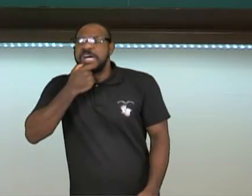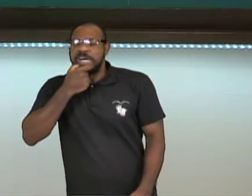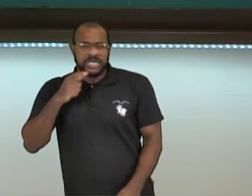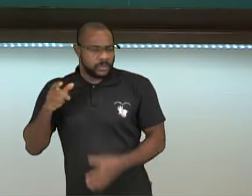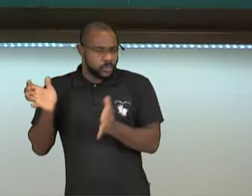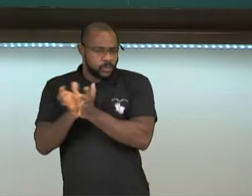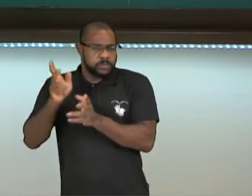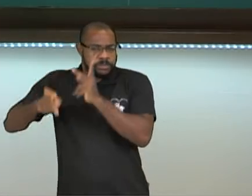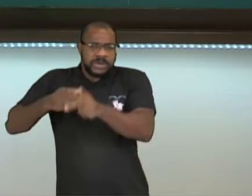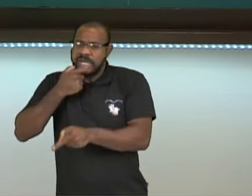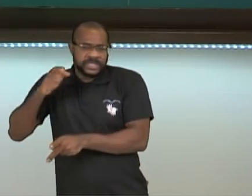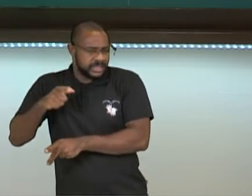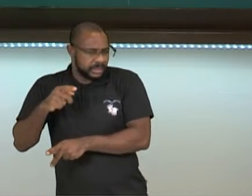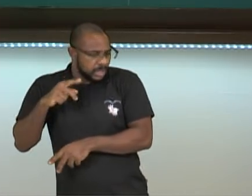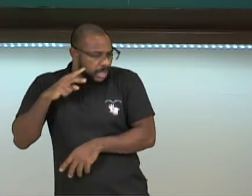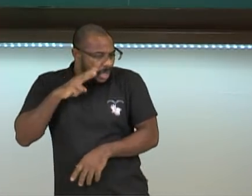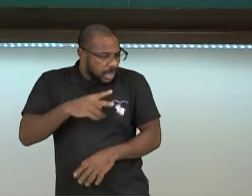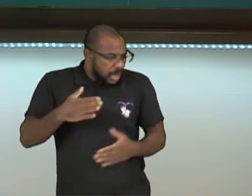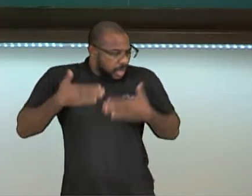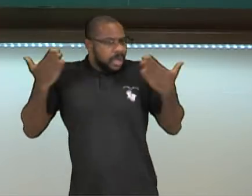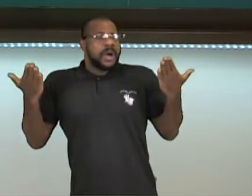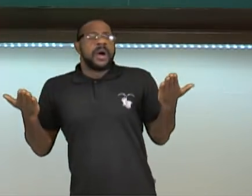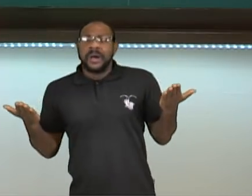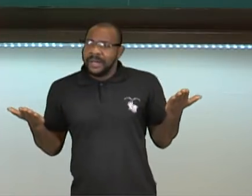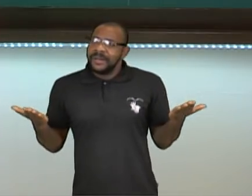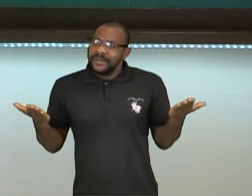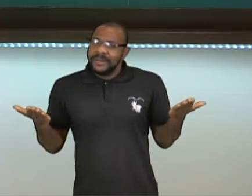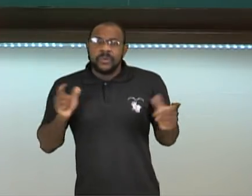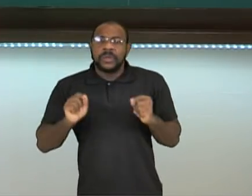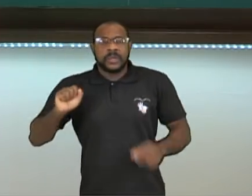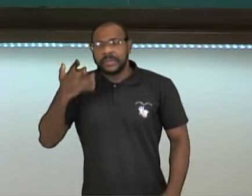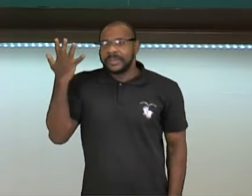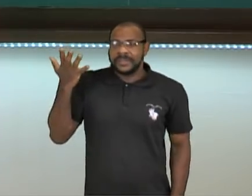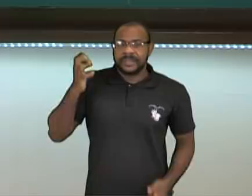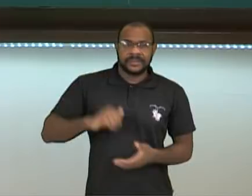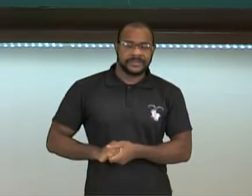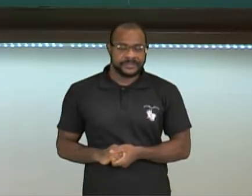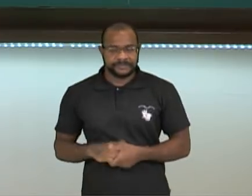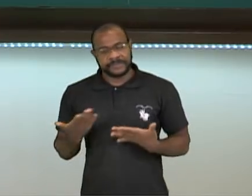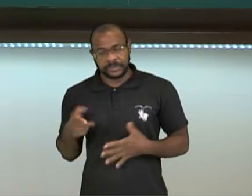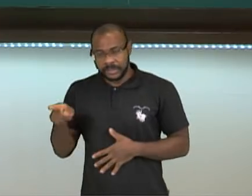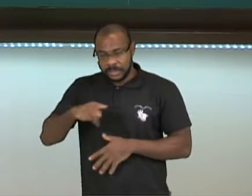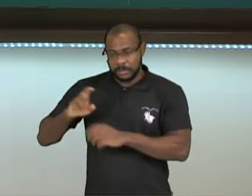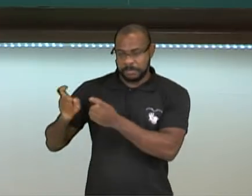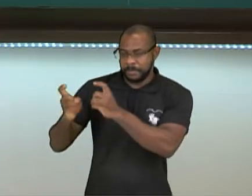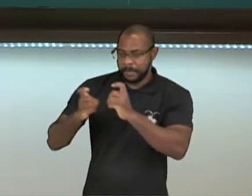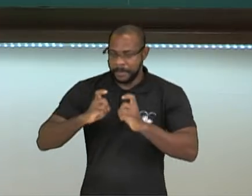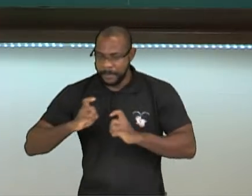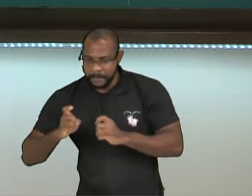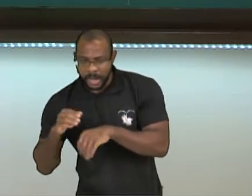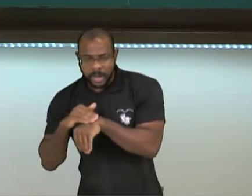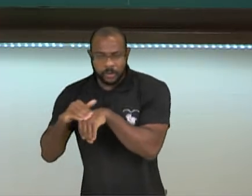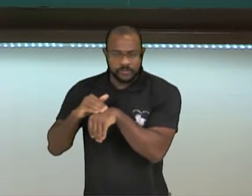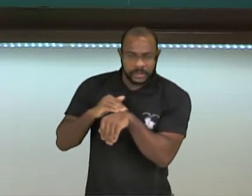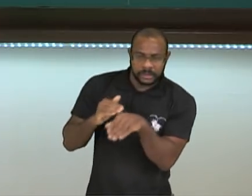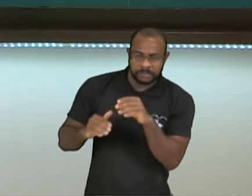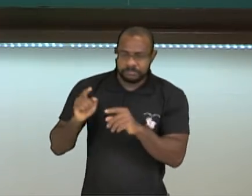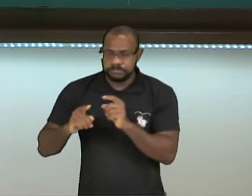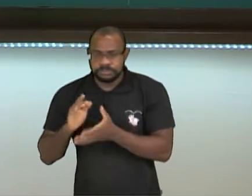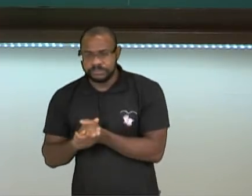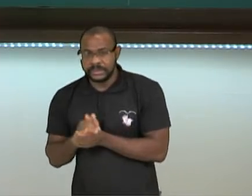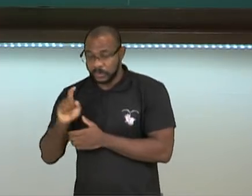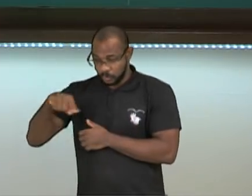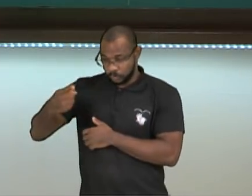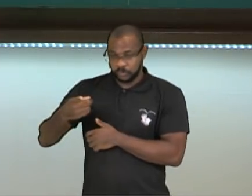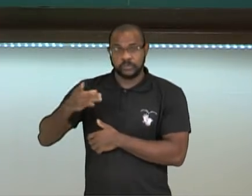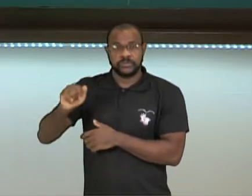por aquilo. E o que aconteceu? Eles falaram, os ingleses ficaram ali, né, sem saber o que fazer. Naquele dia, no outro